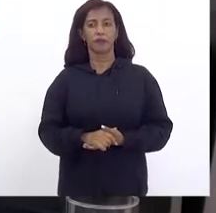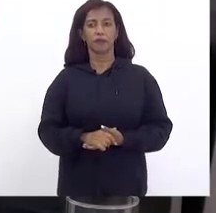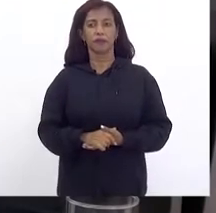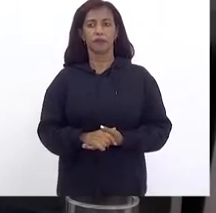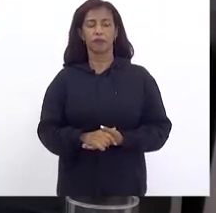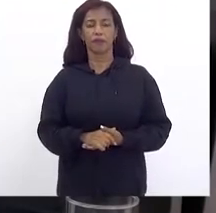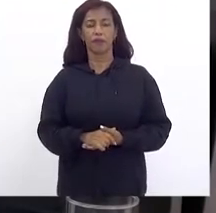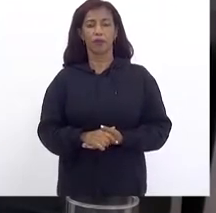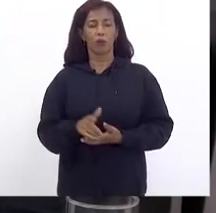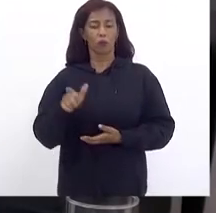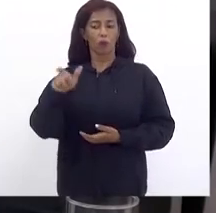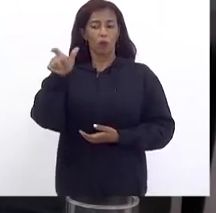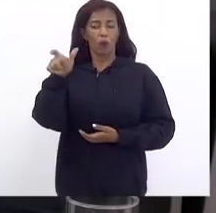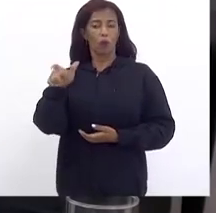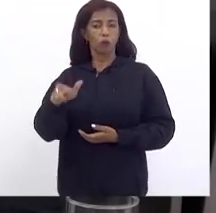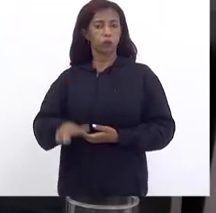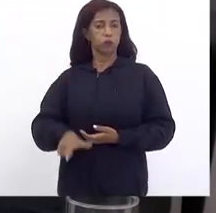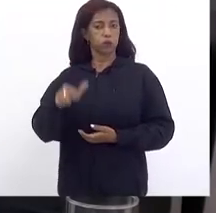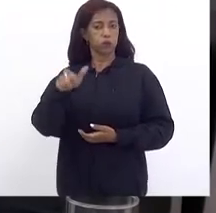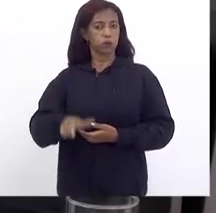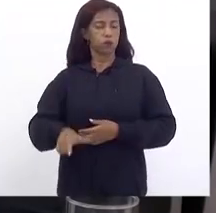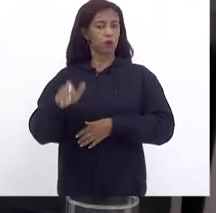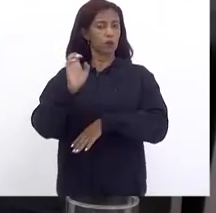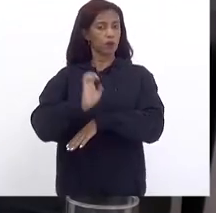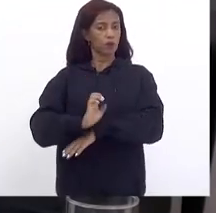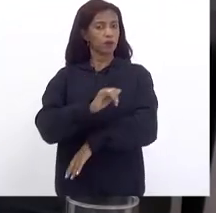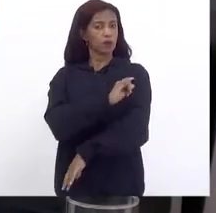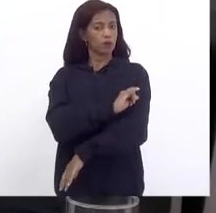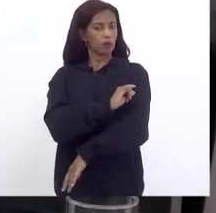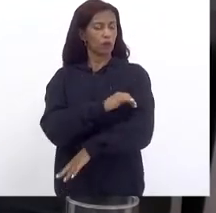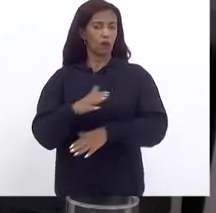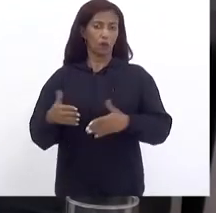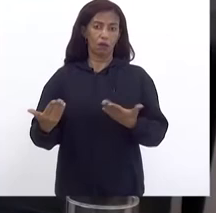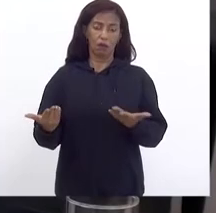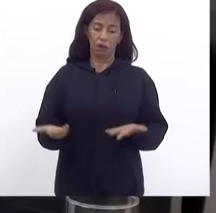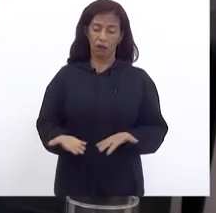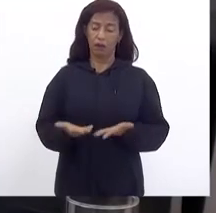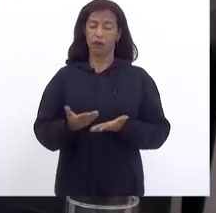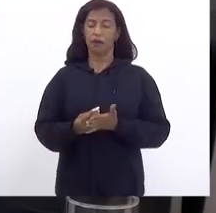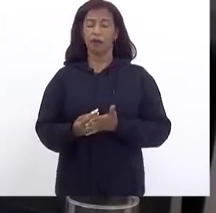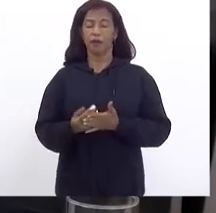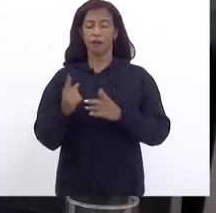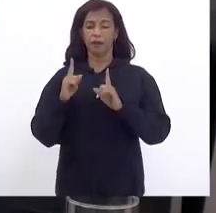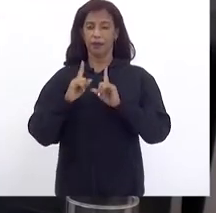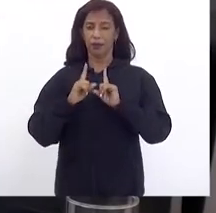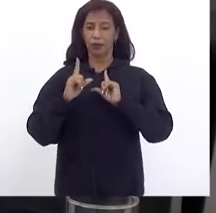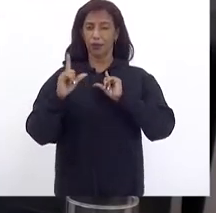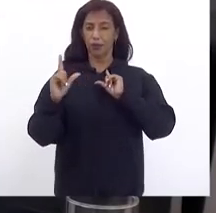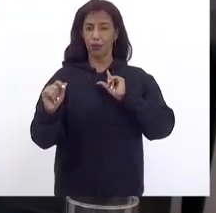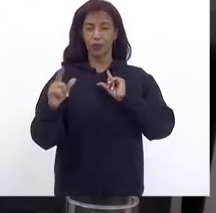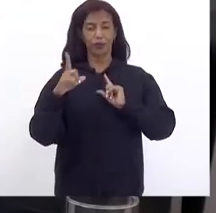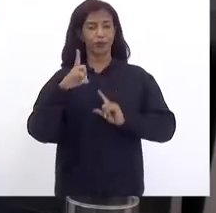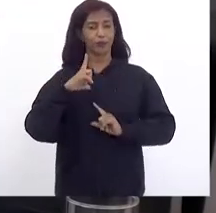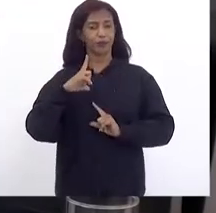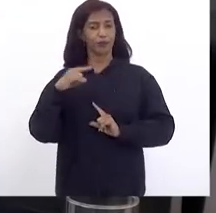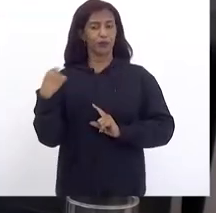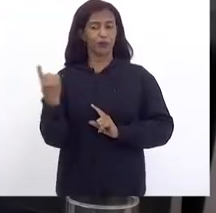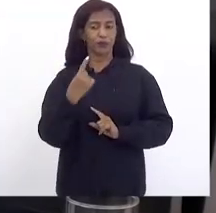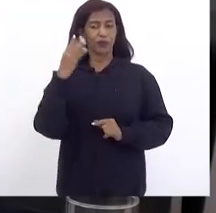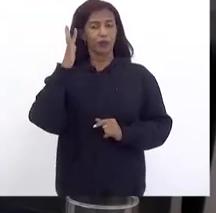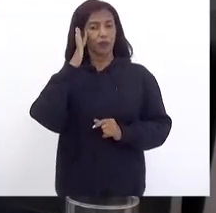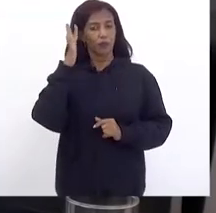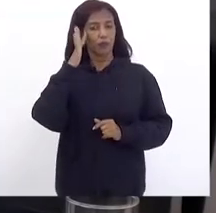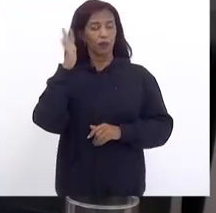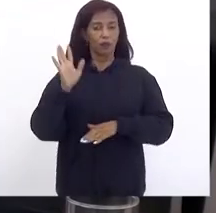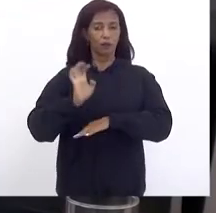No comportamento Da máquina pública Do estado Do Rio de Janeiro Claro que Um pouco longe ainda De ser aquilo Que nós sonhamos